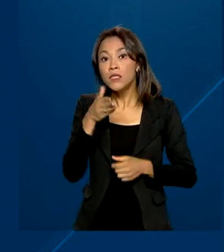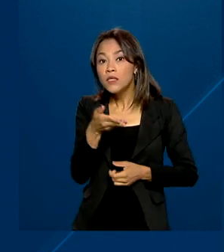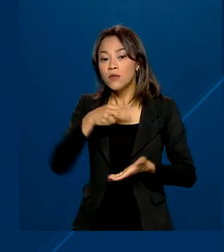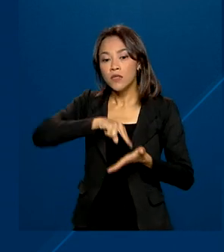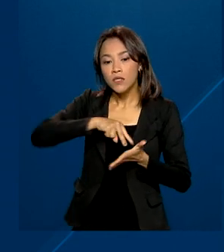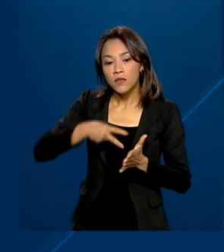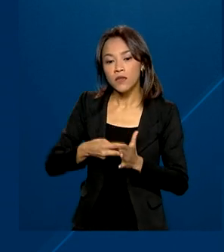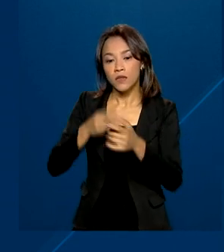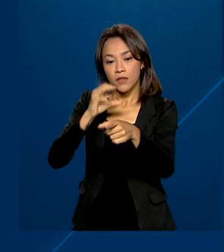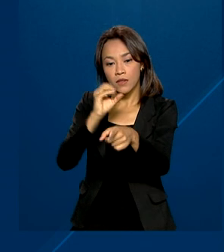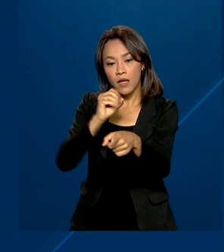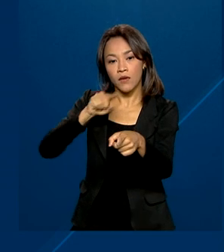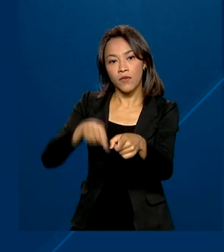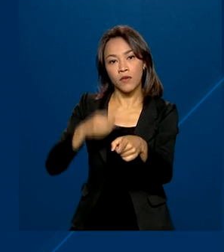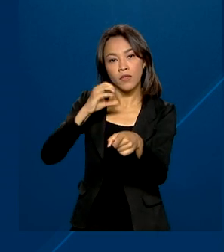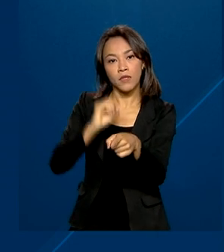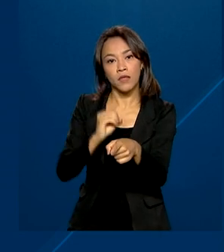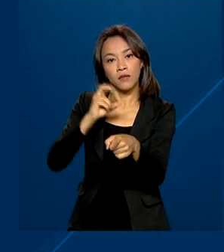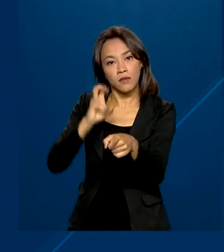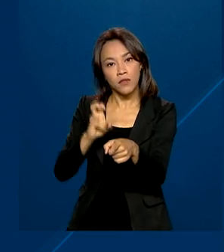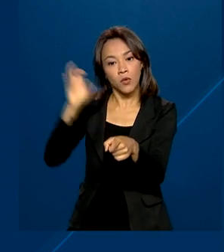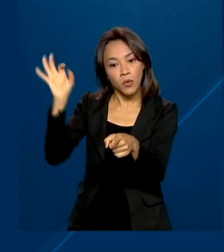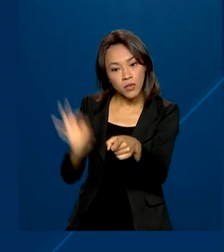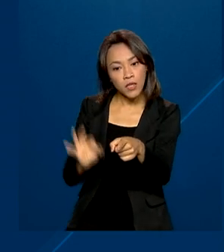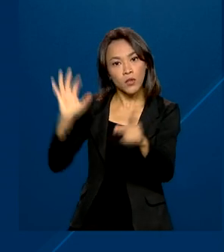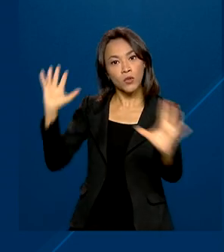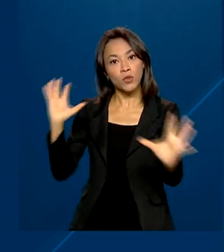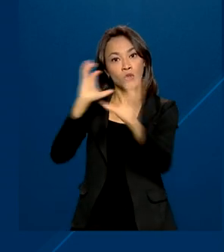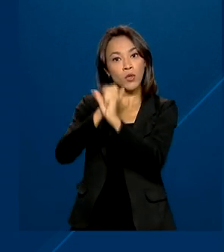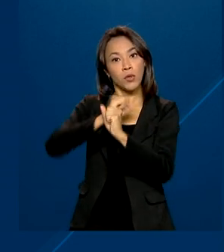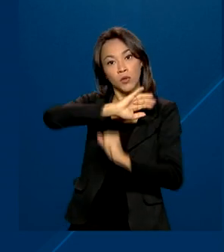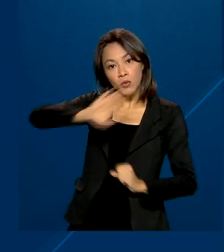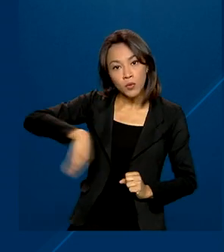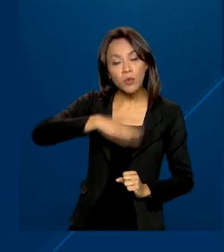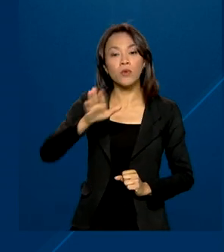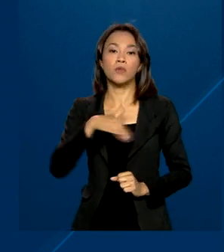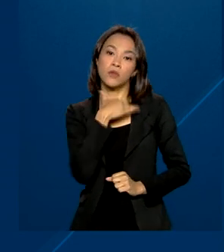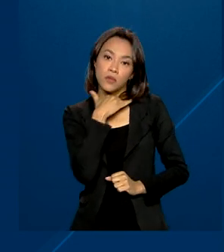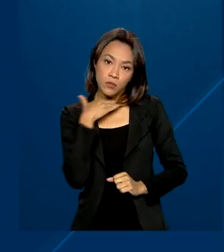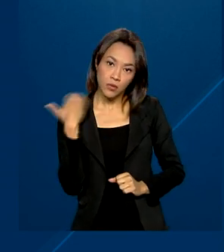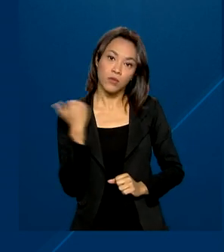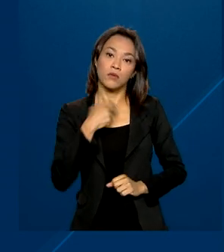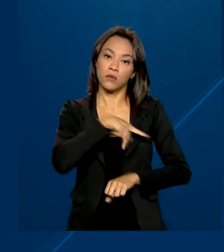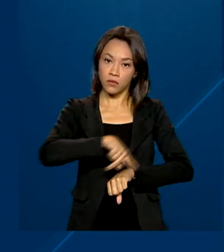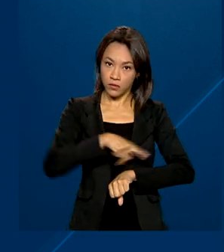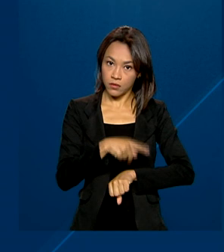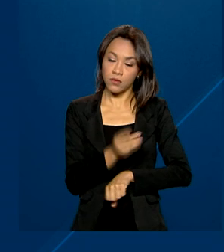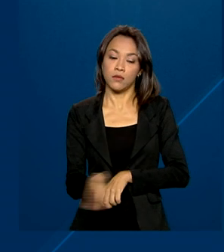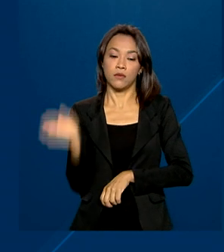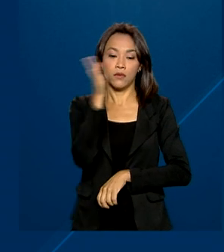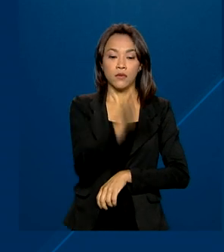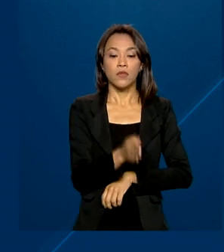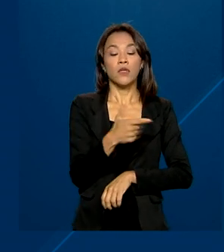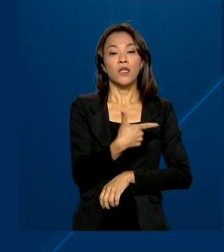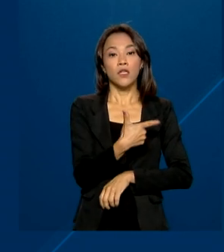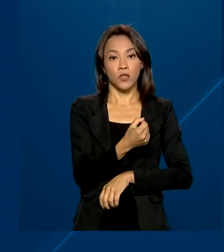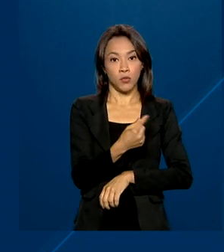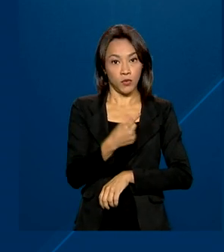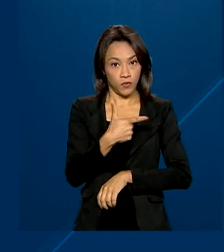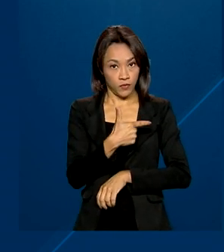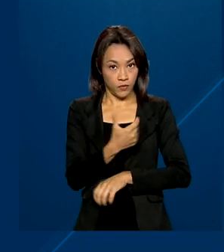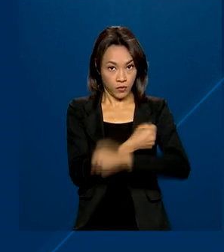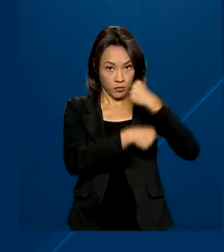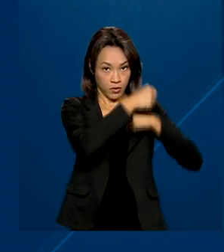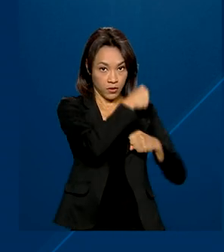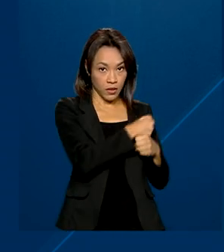0,05% do total de mortes pela doença no país. Em 2021, a Covid